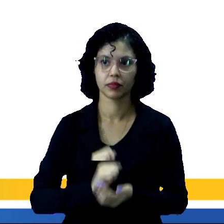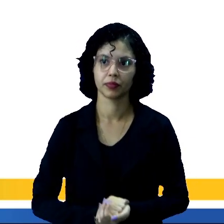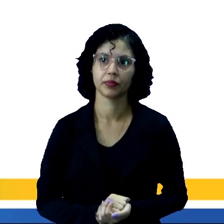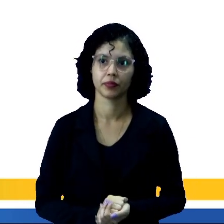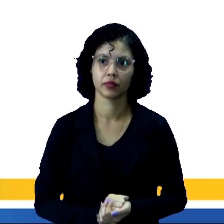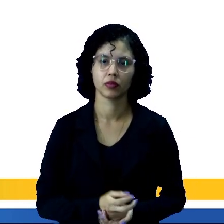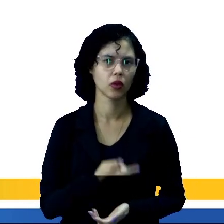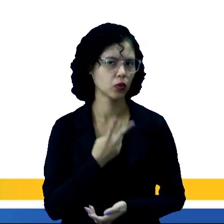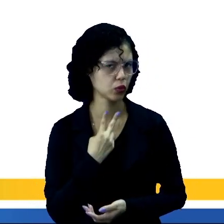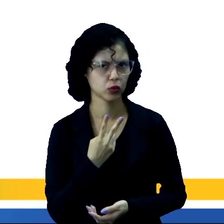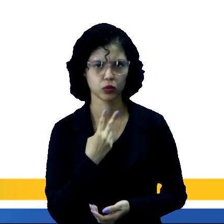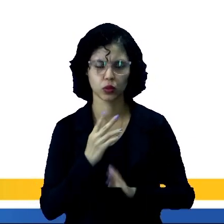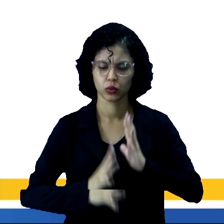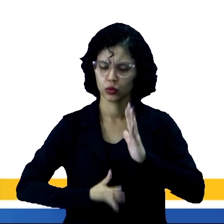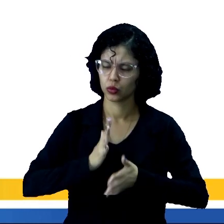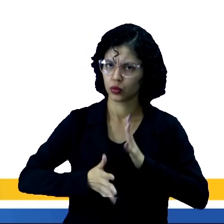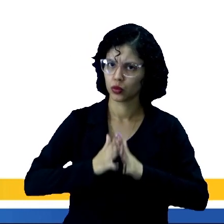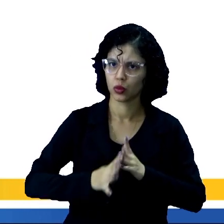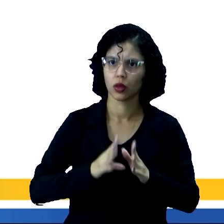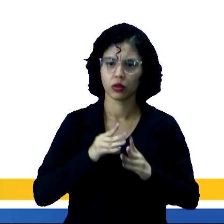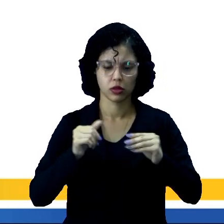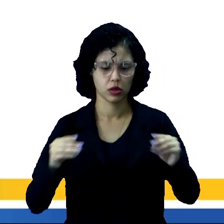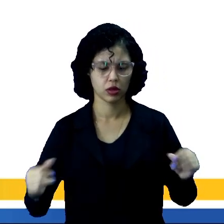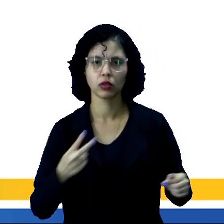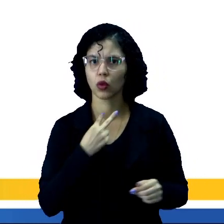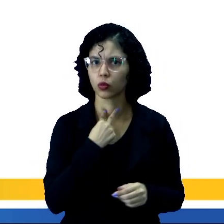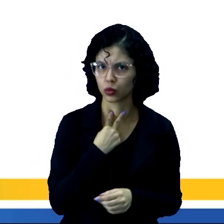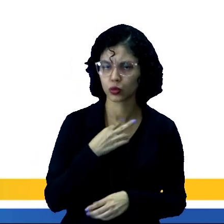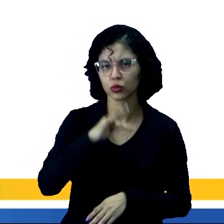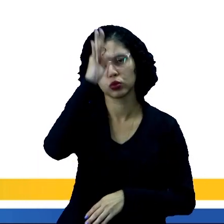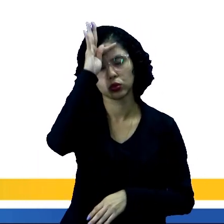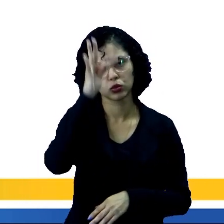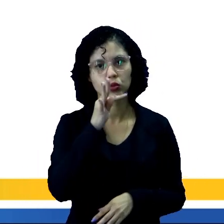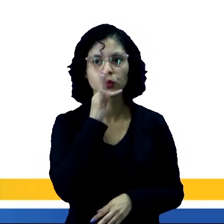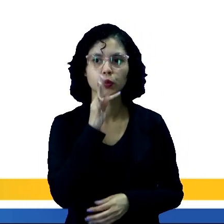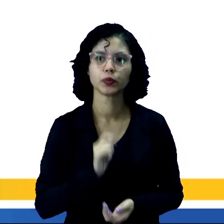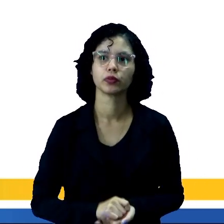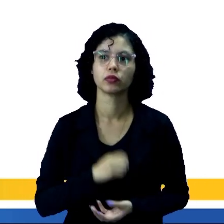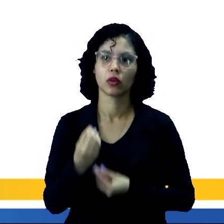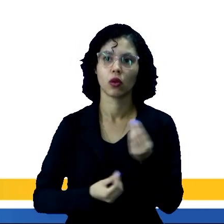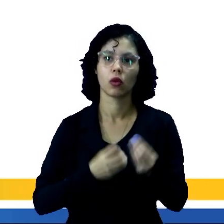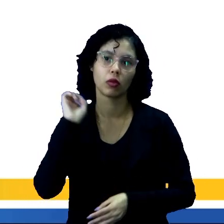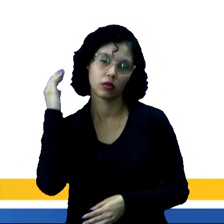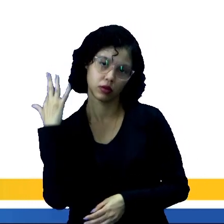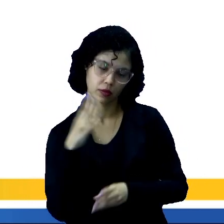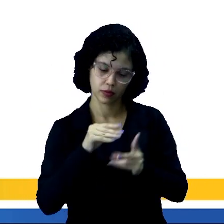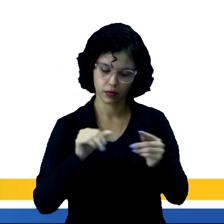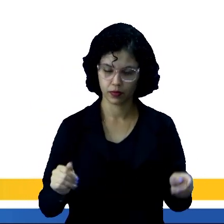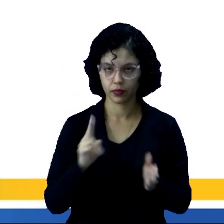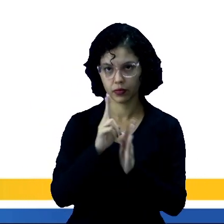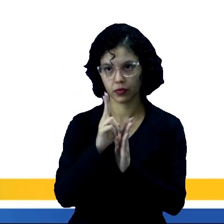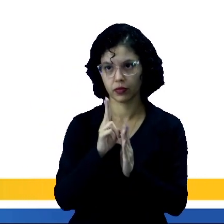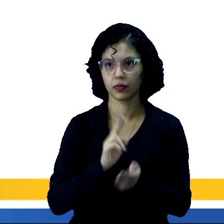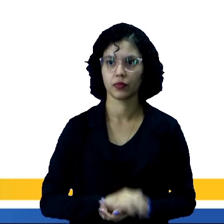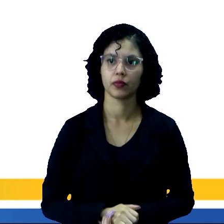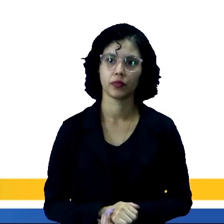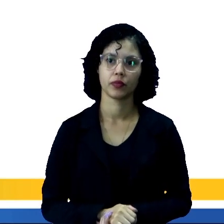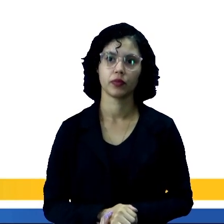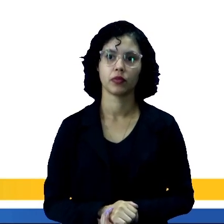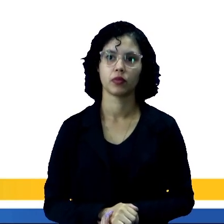Não pode se confundir com as terras de ocupação tradicional, como são as terras indígenas, tá certo?